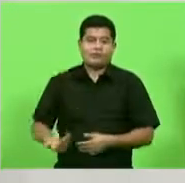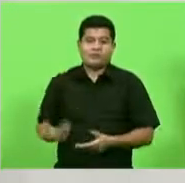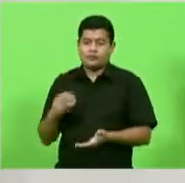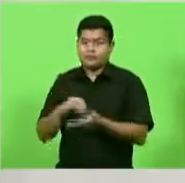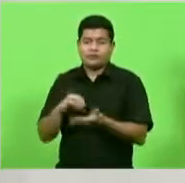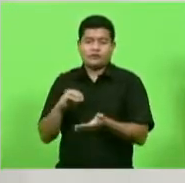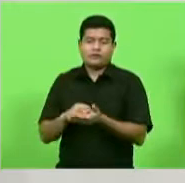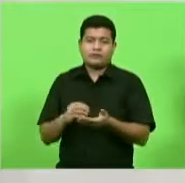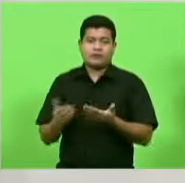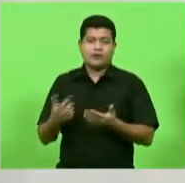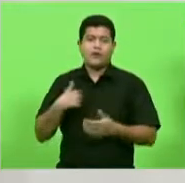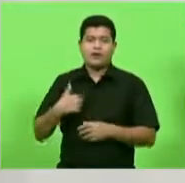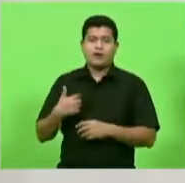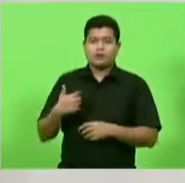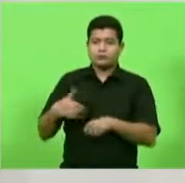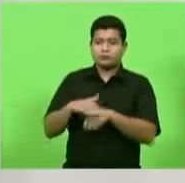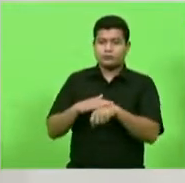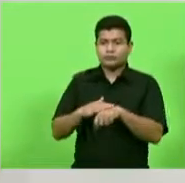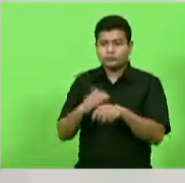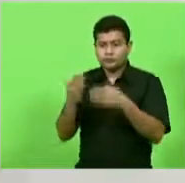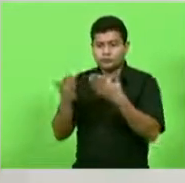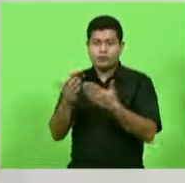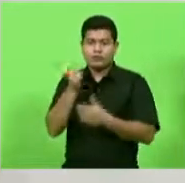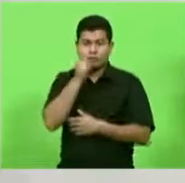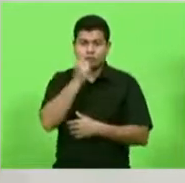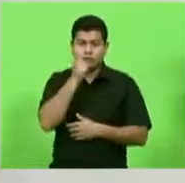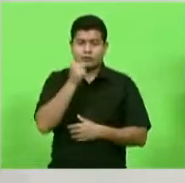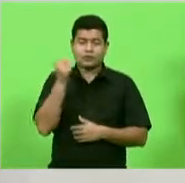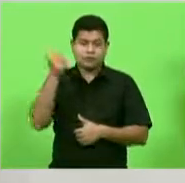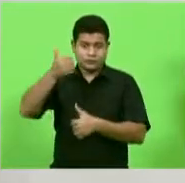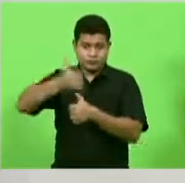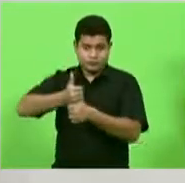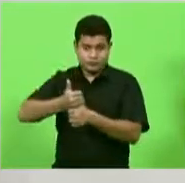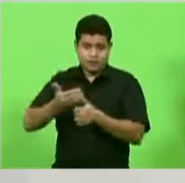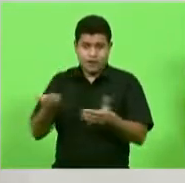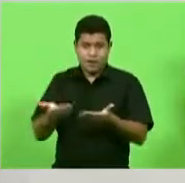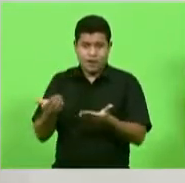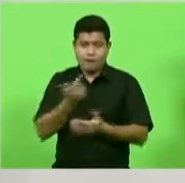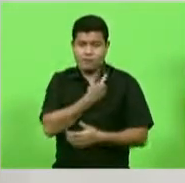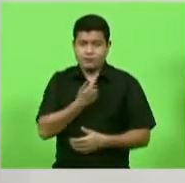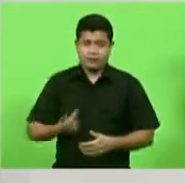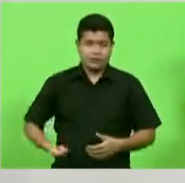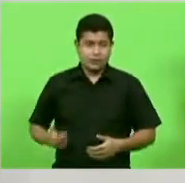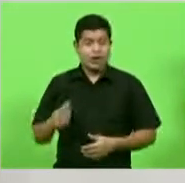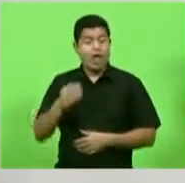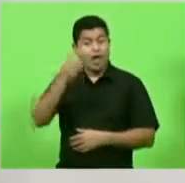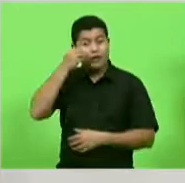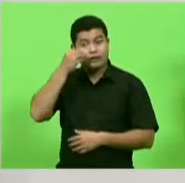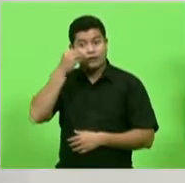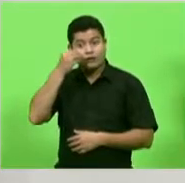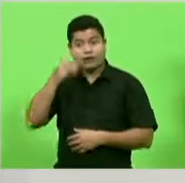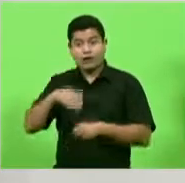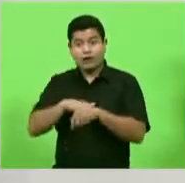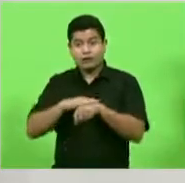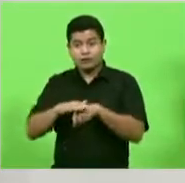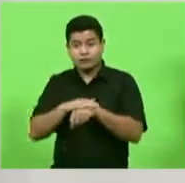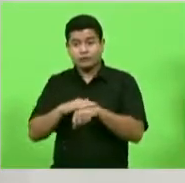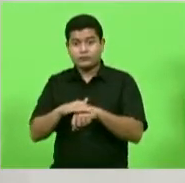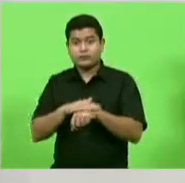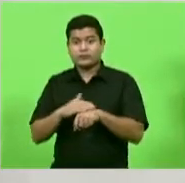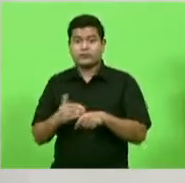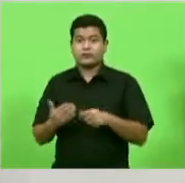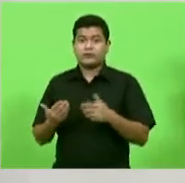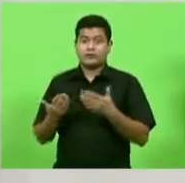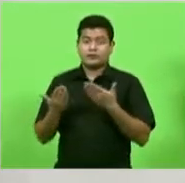Conversei com a governadora interina, Daniela Reiner, tentei conversar sobre esse assunto anteriormente com o governador Carlos Moisés, sobre as